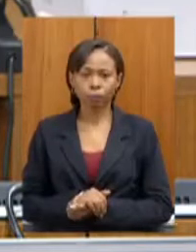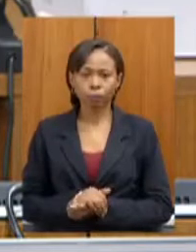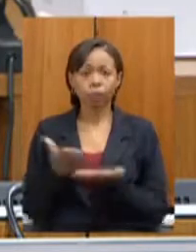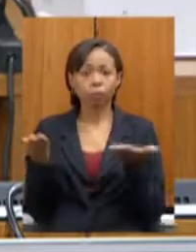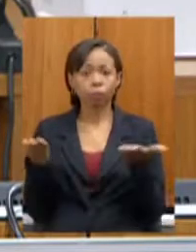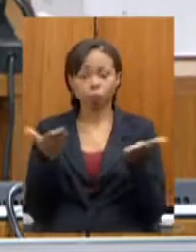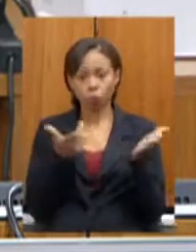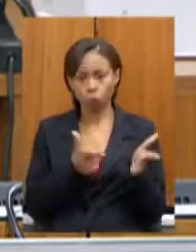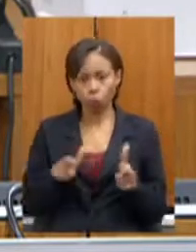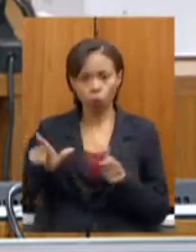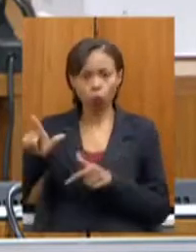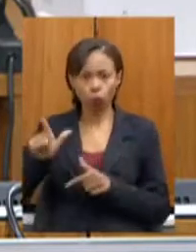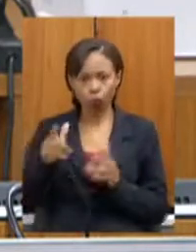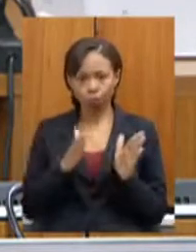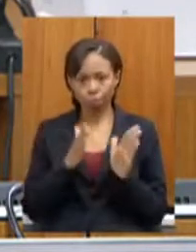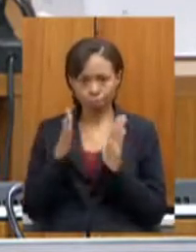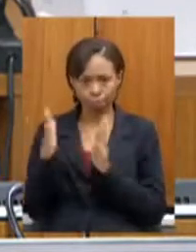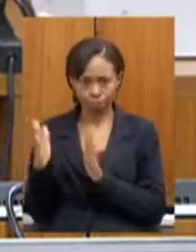para o próximo,